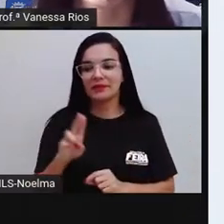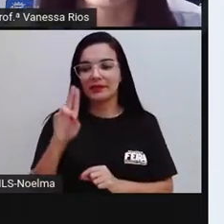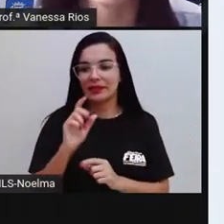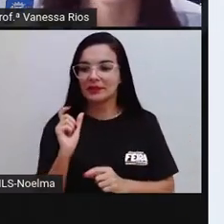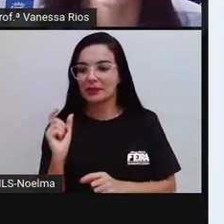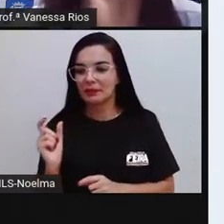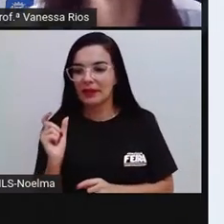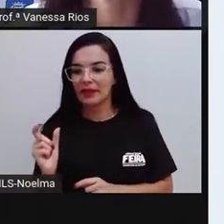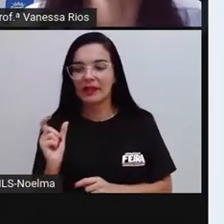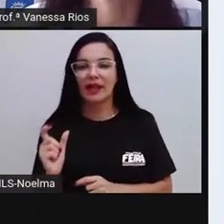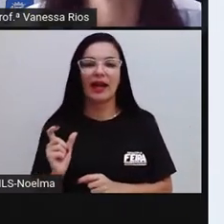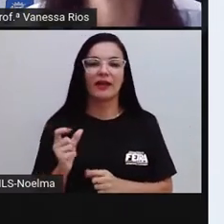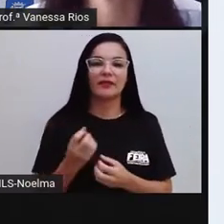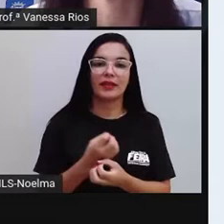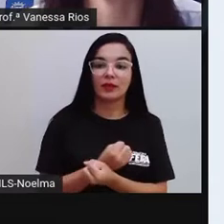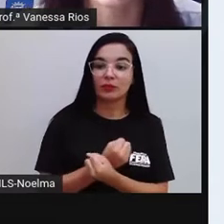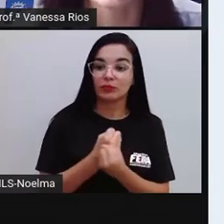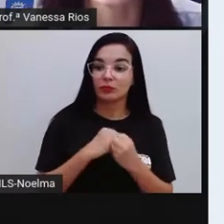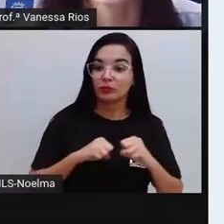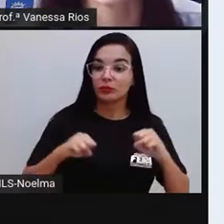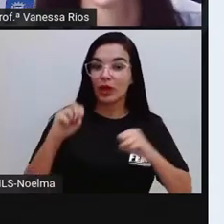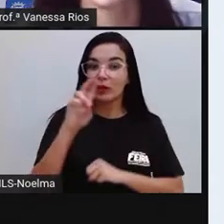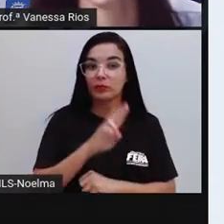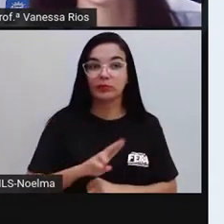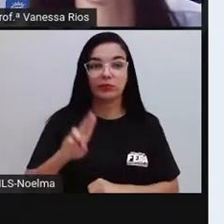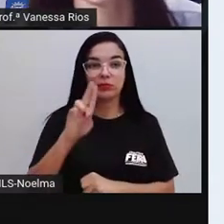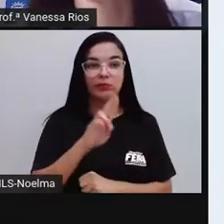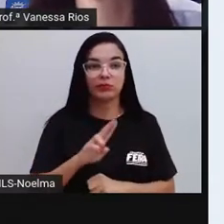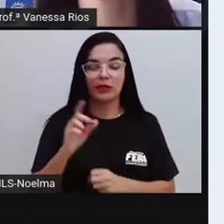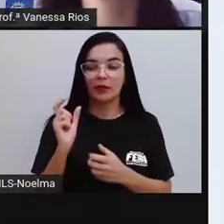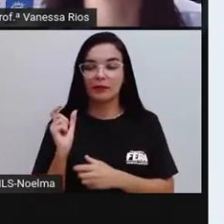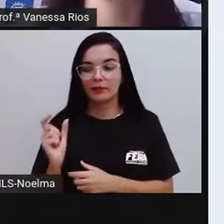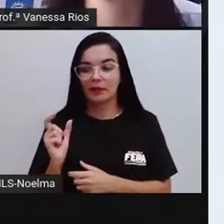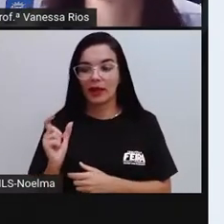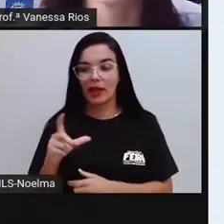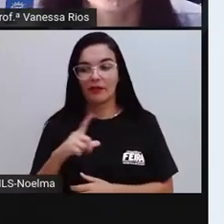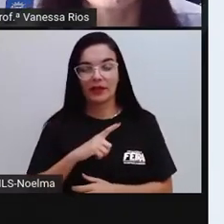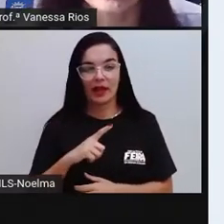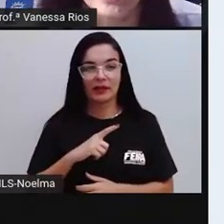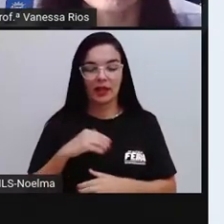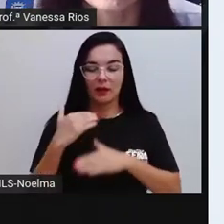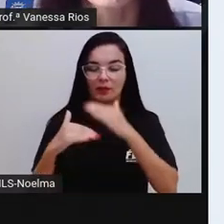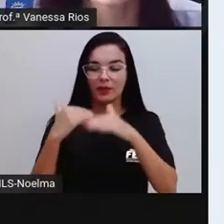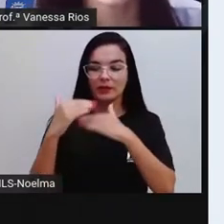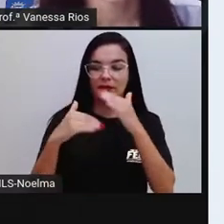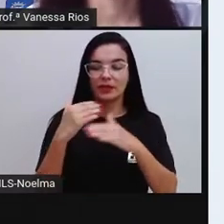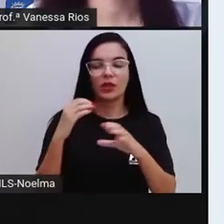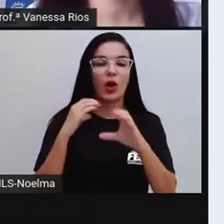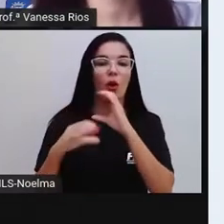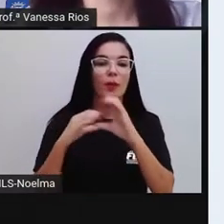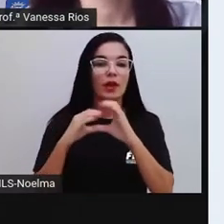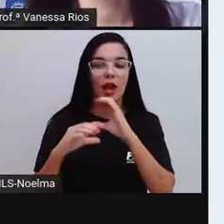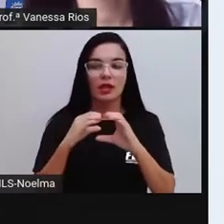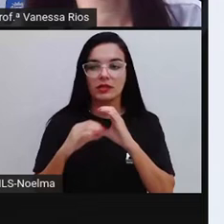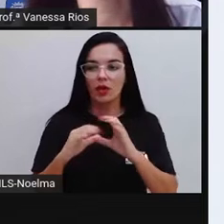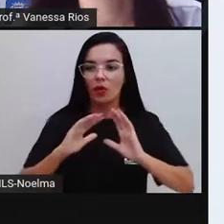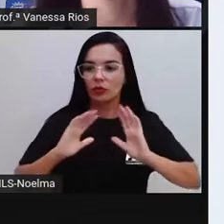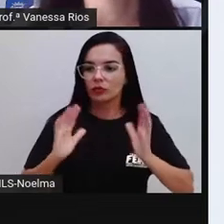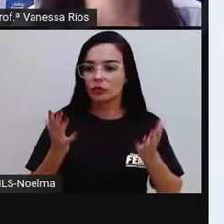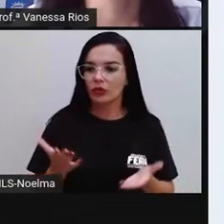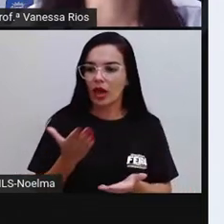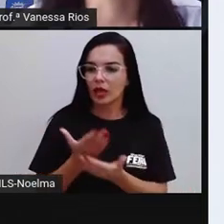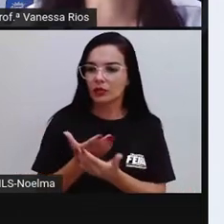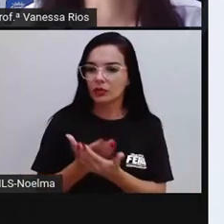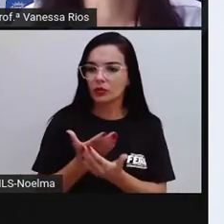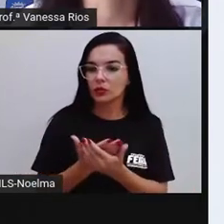das palavras, a grande utilidade que as palavras têm no processo de comunicação. A gente já estudou,